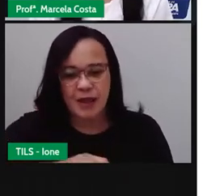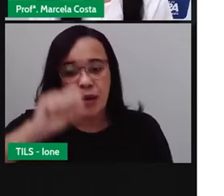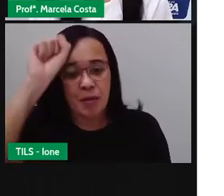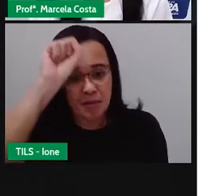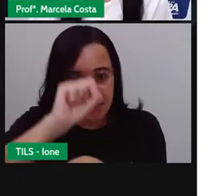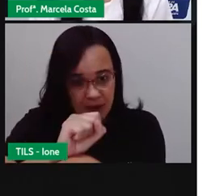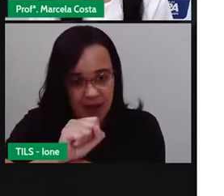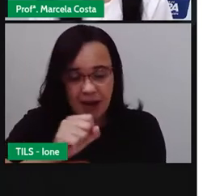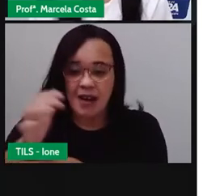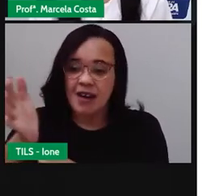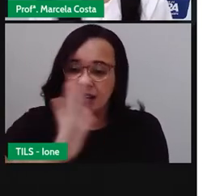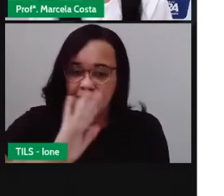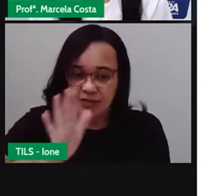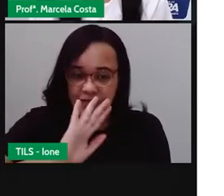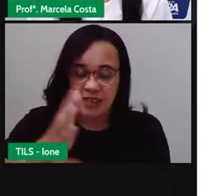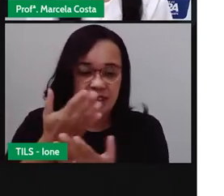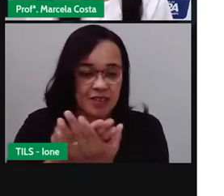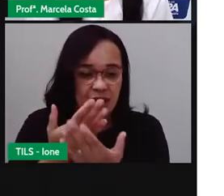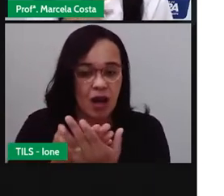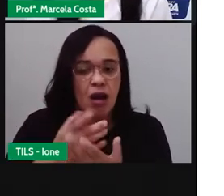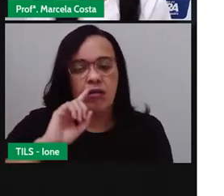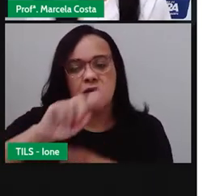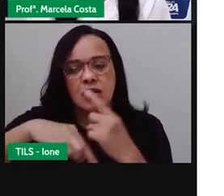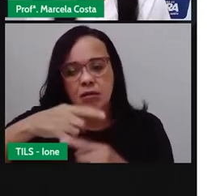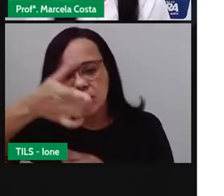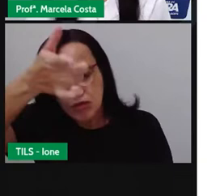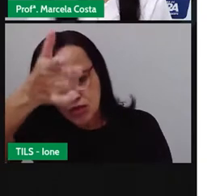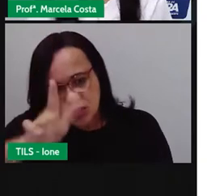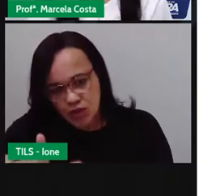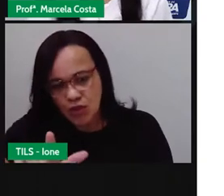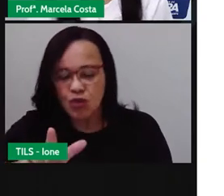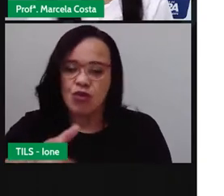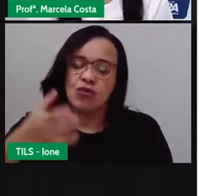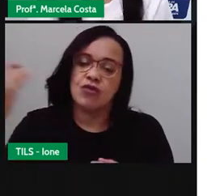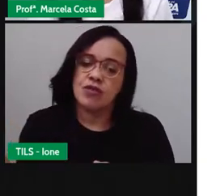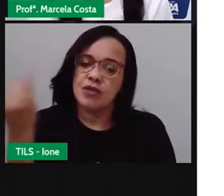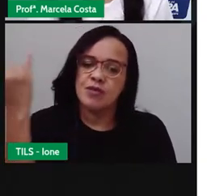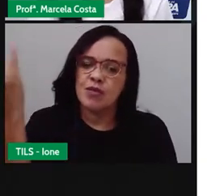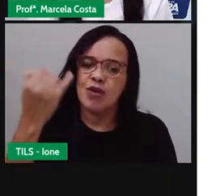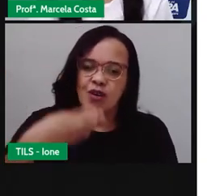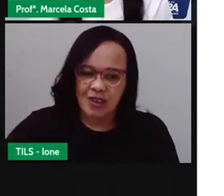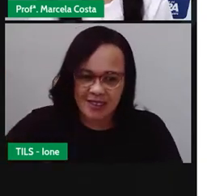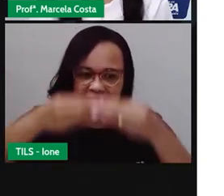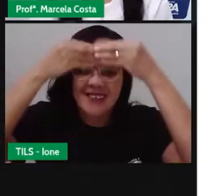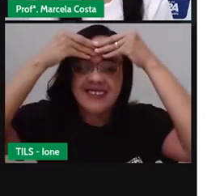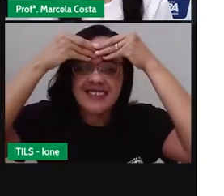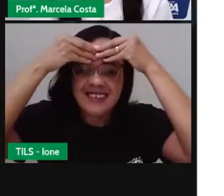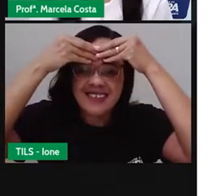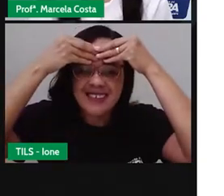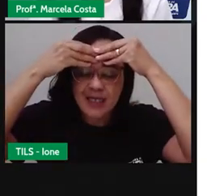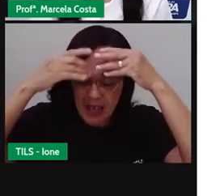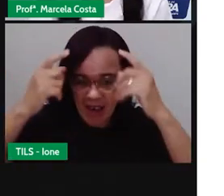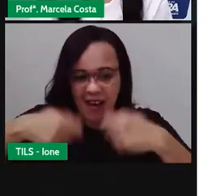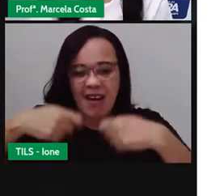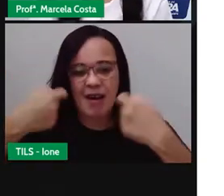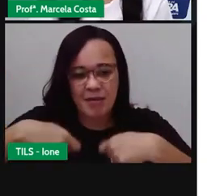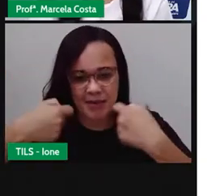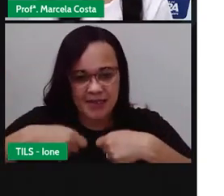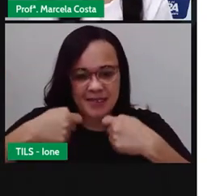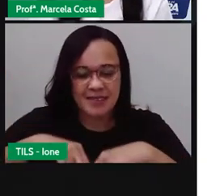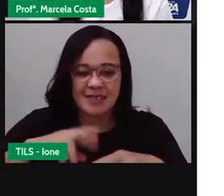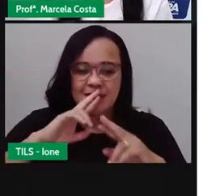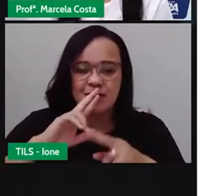videoaula e assiste novamente. É importante que você memorize o passo a passo para resolver esse problema